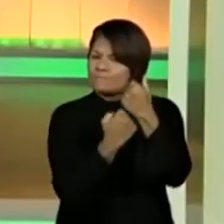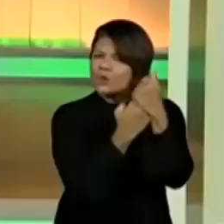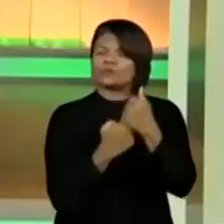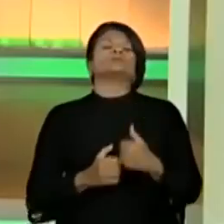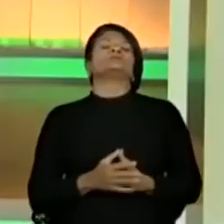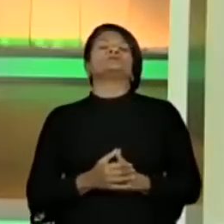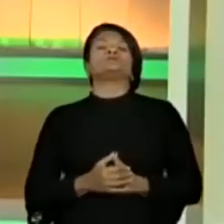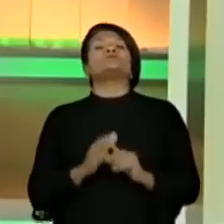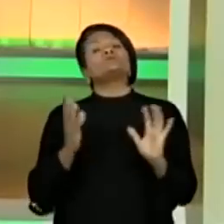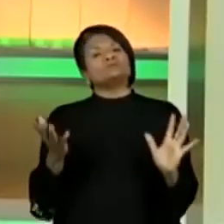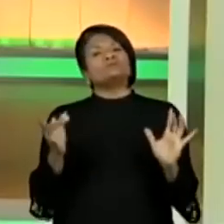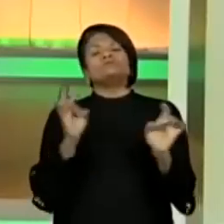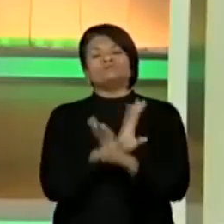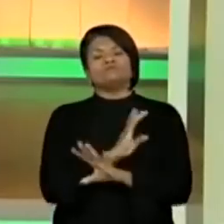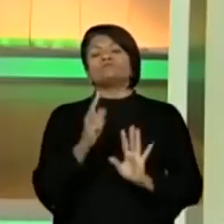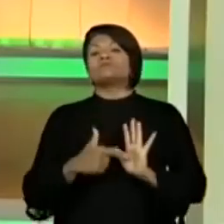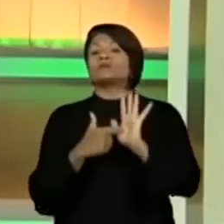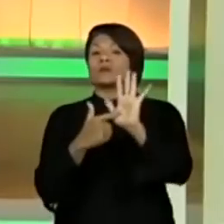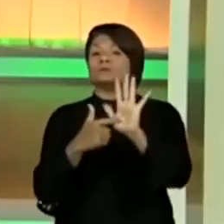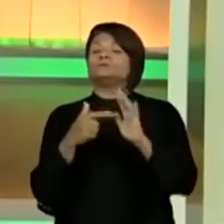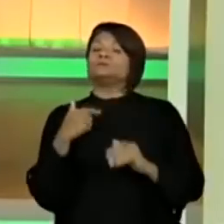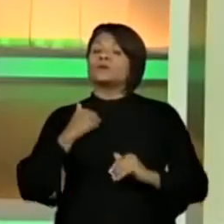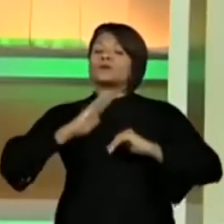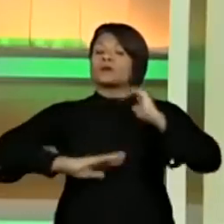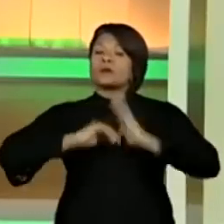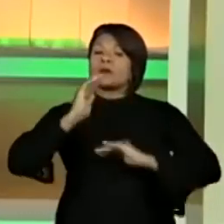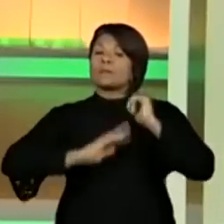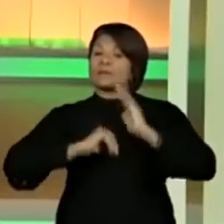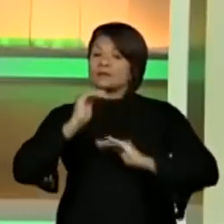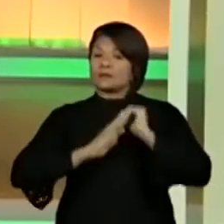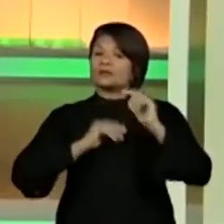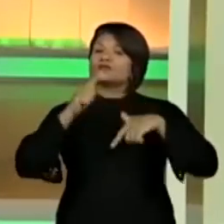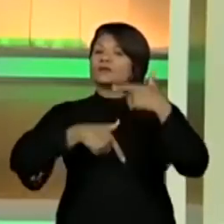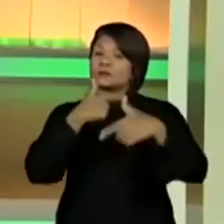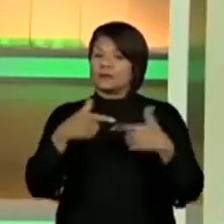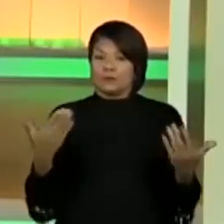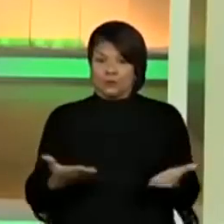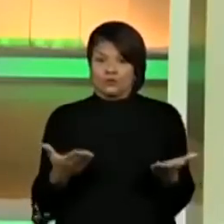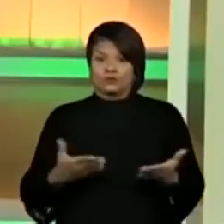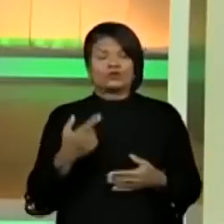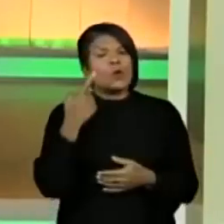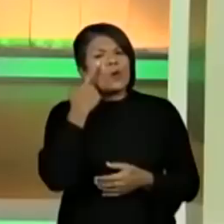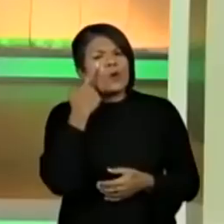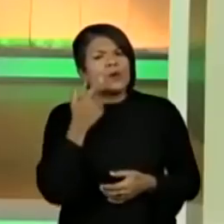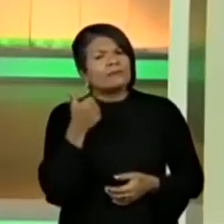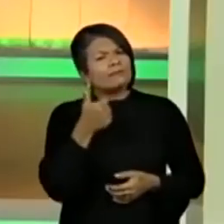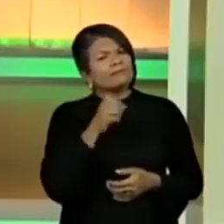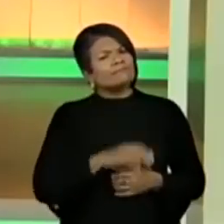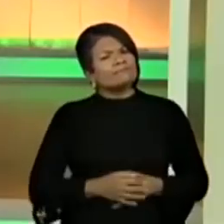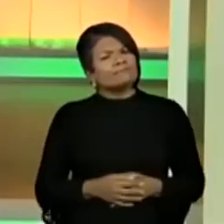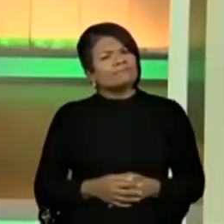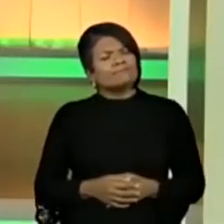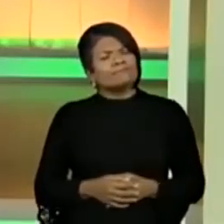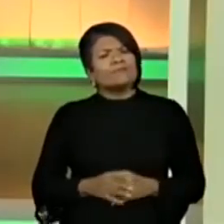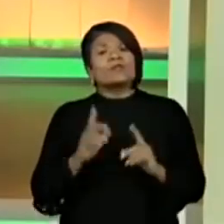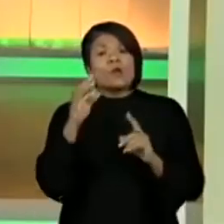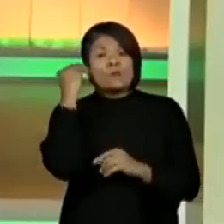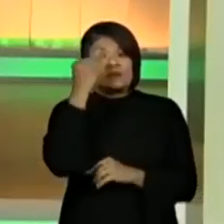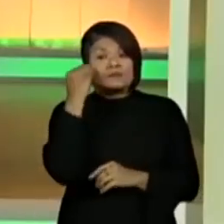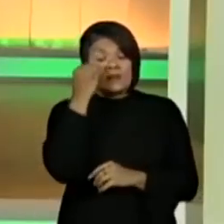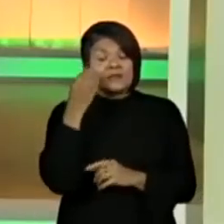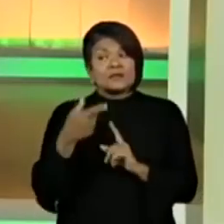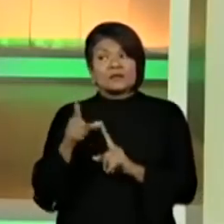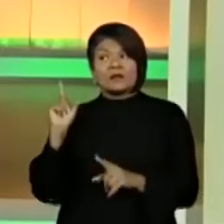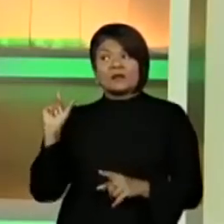me apresentei, vou falar um pouquinho da habilidade que a gente vai trabalhar hoje. E olha que bacana, essa é uma experiência que eu não tinha